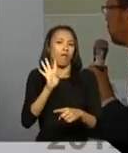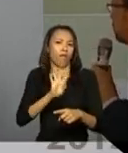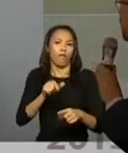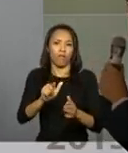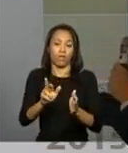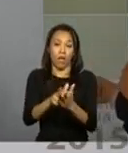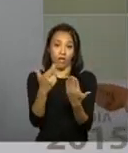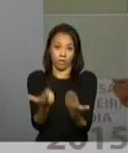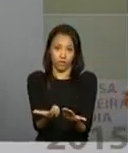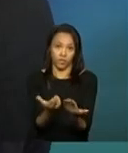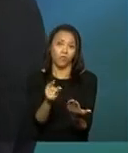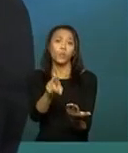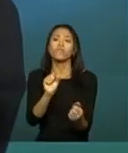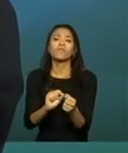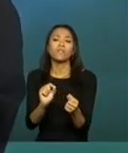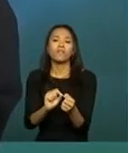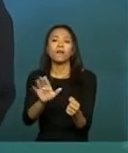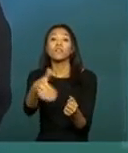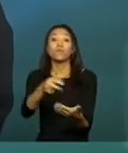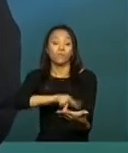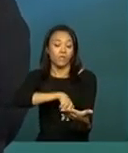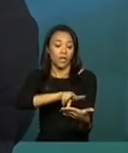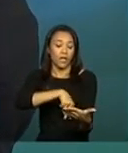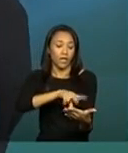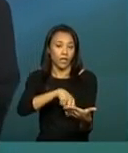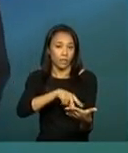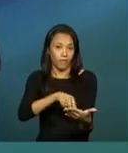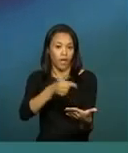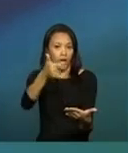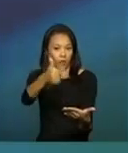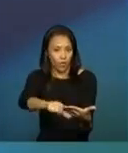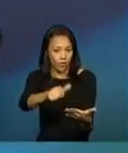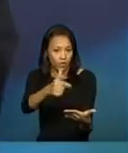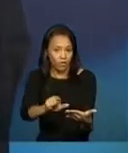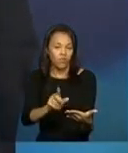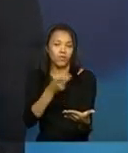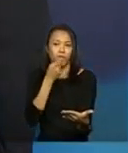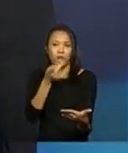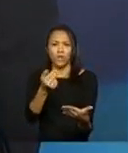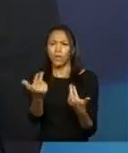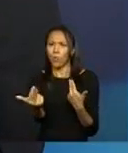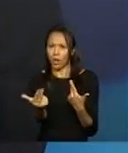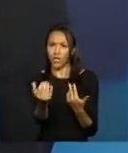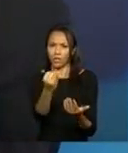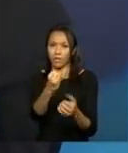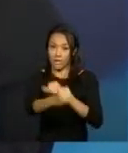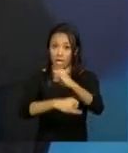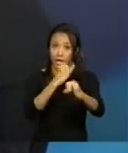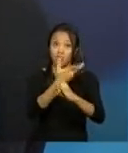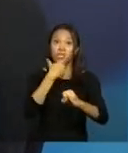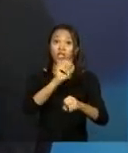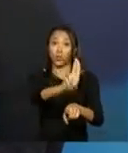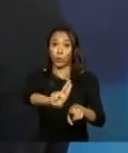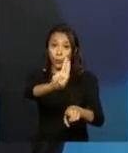temos em todos um. O que você faz enquanto você lê? Eu volto aqui, o que eu estava falando em relação à internet, um terço das pessoas que estão em internet, só fazem internet.